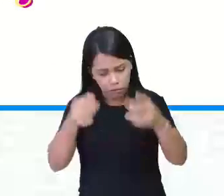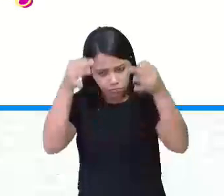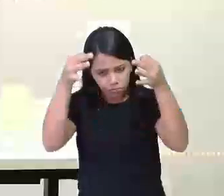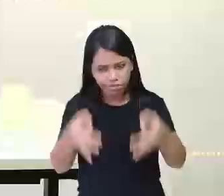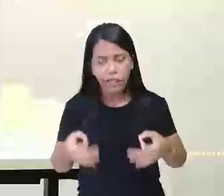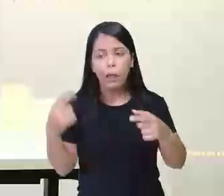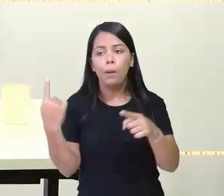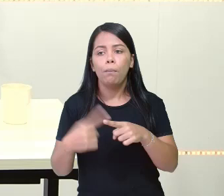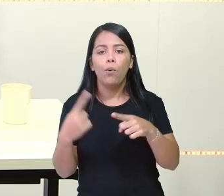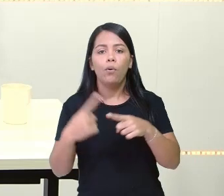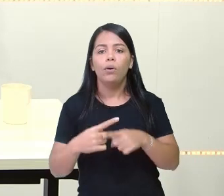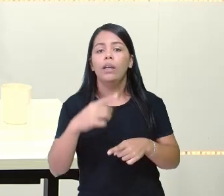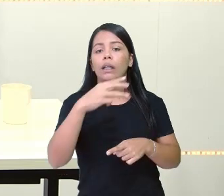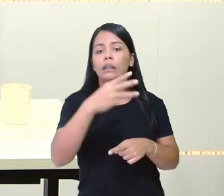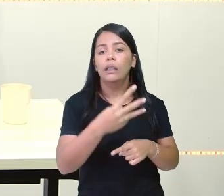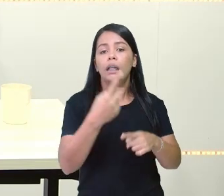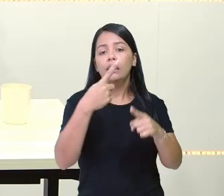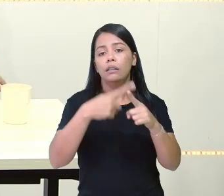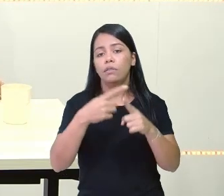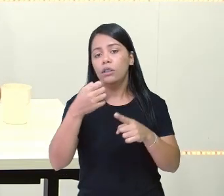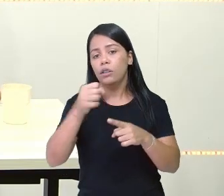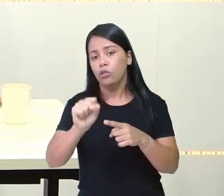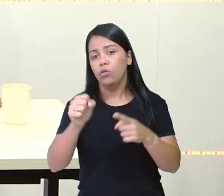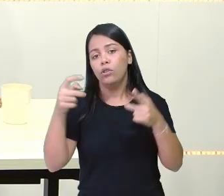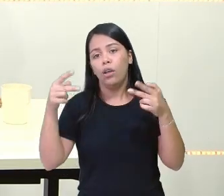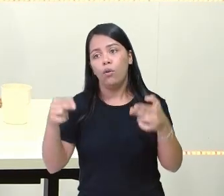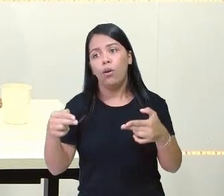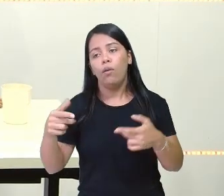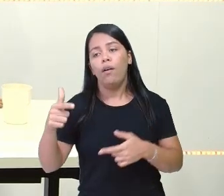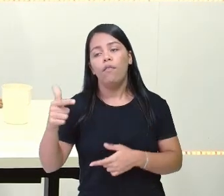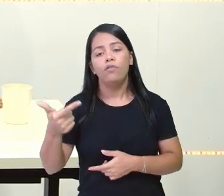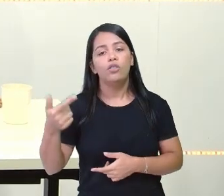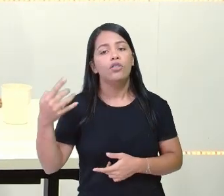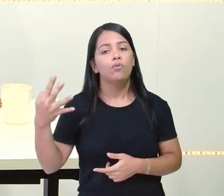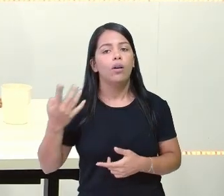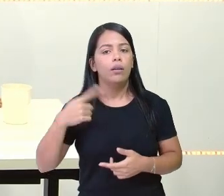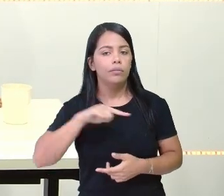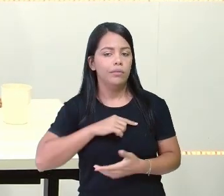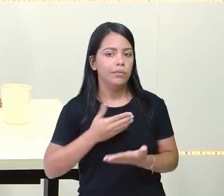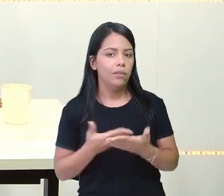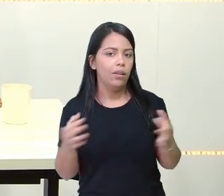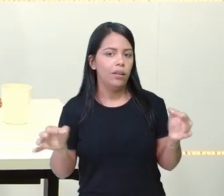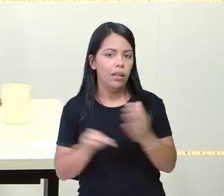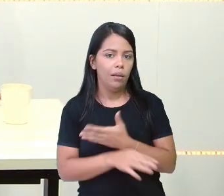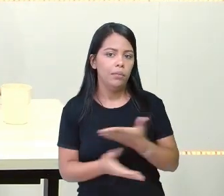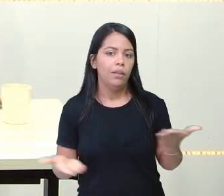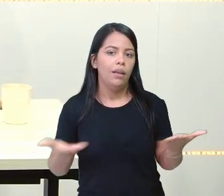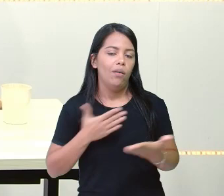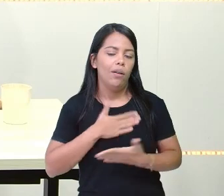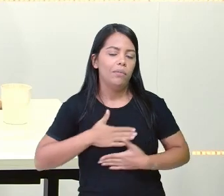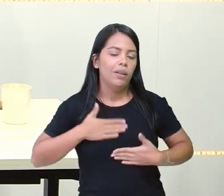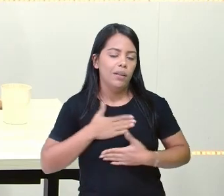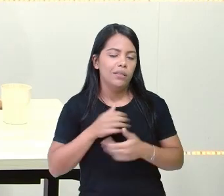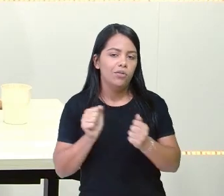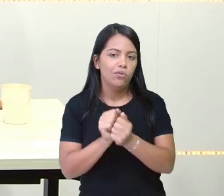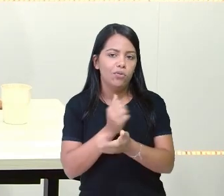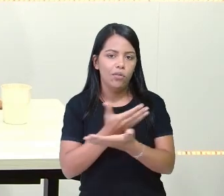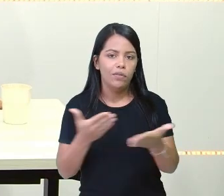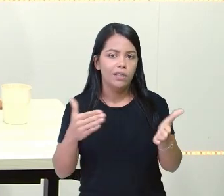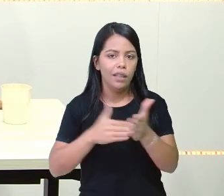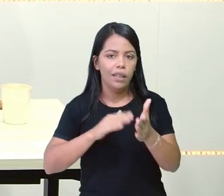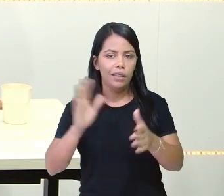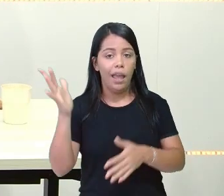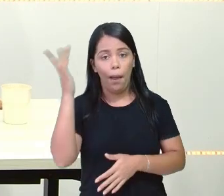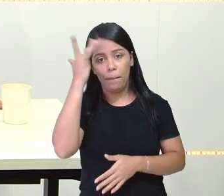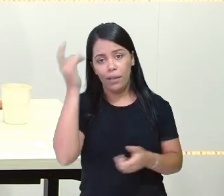três vezes oito é vinte e quatro. Nossa aula vai ficando por aqui. Foi um prazer enorme estar com vocês. Até